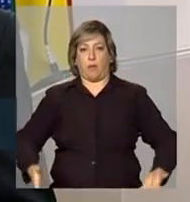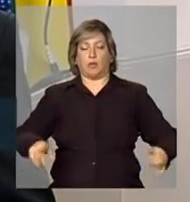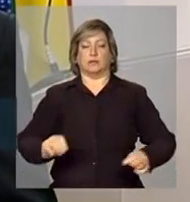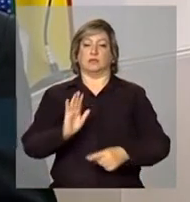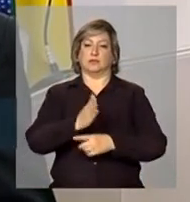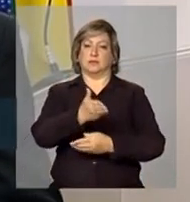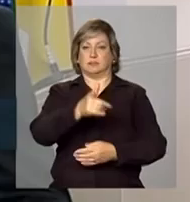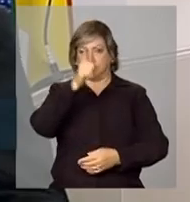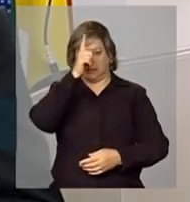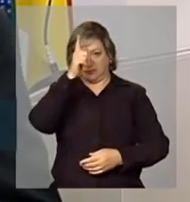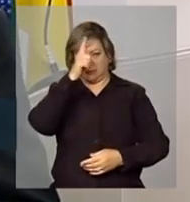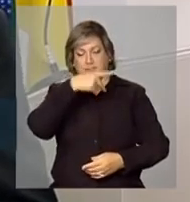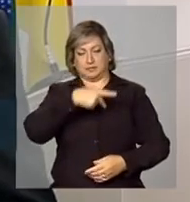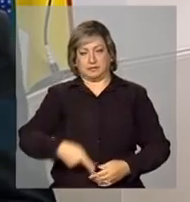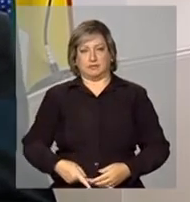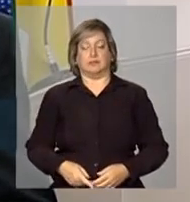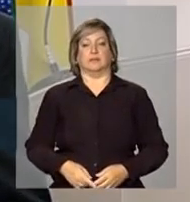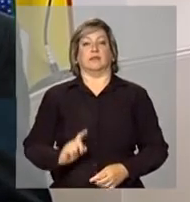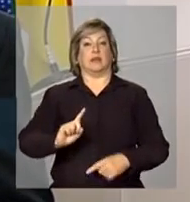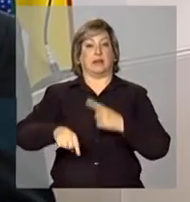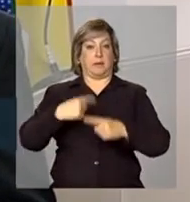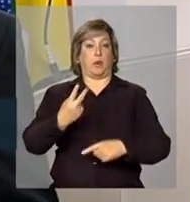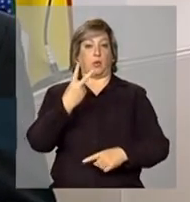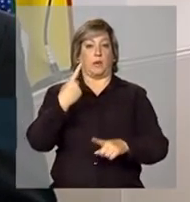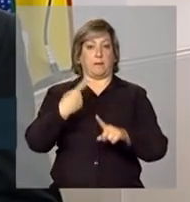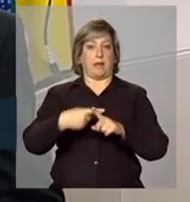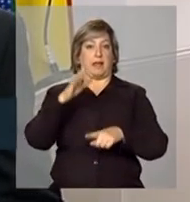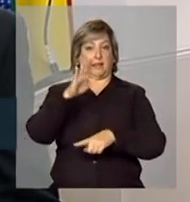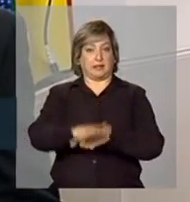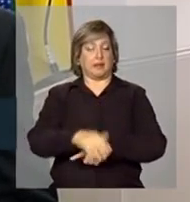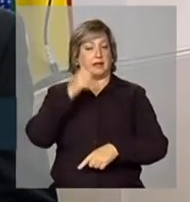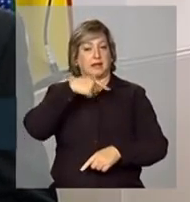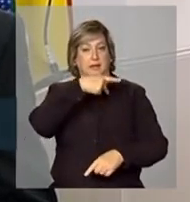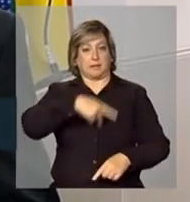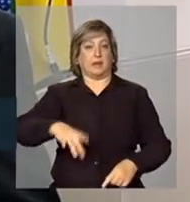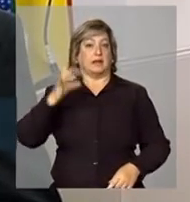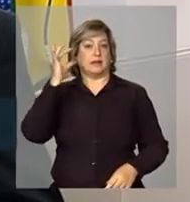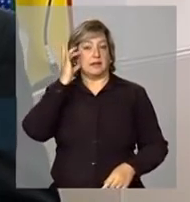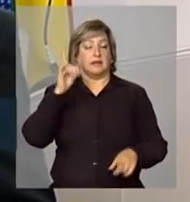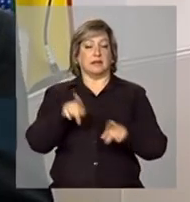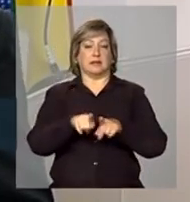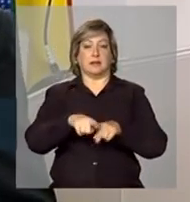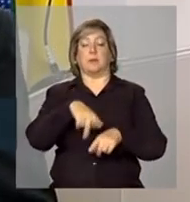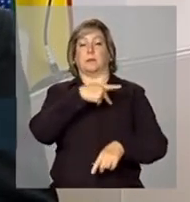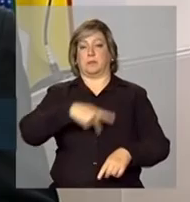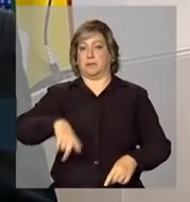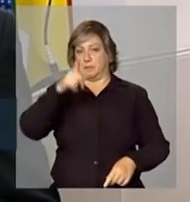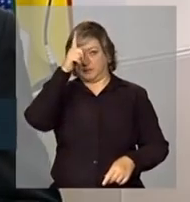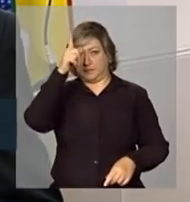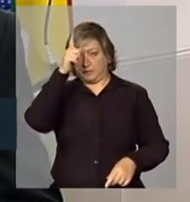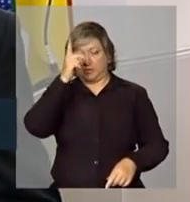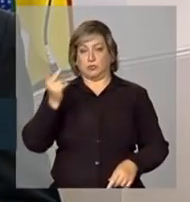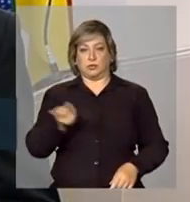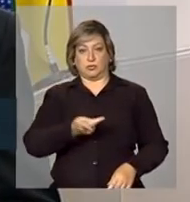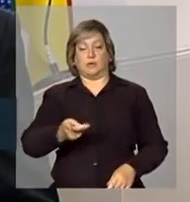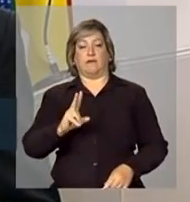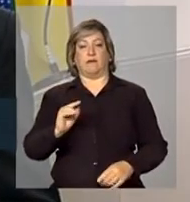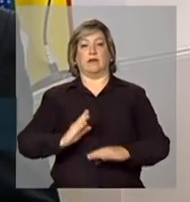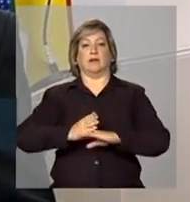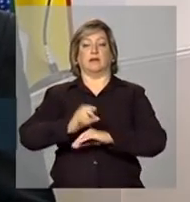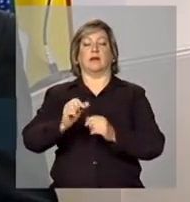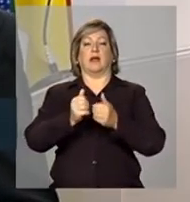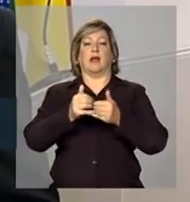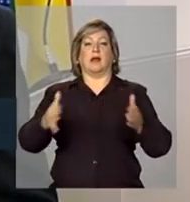presidente alemão. Logo mais, às 2h30 da tarde, a presidenta Dilma e o presidente Joachim Gauke vão participar da